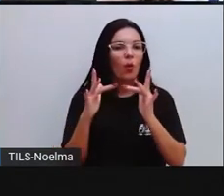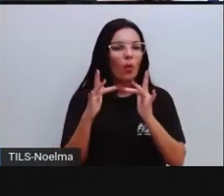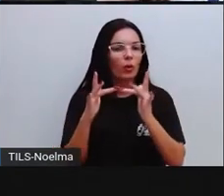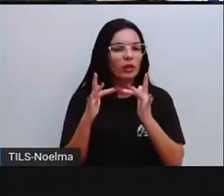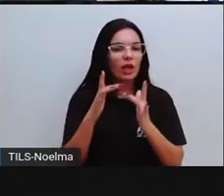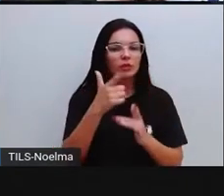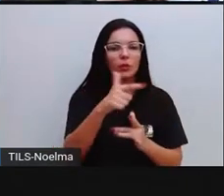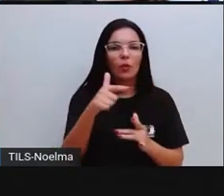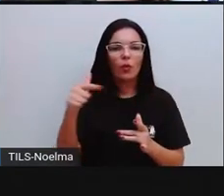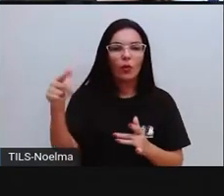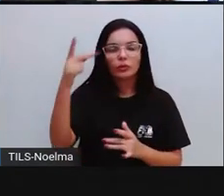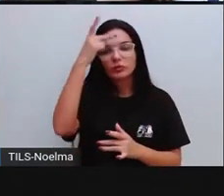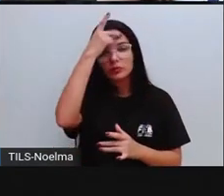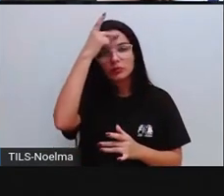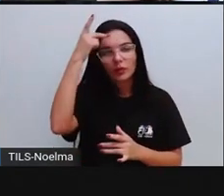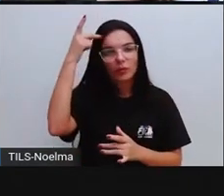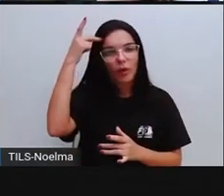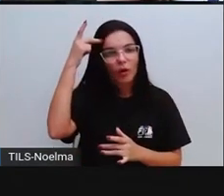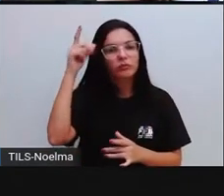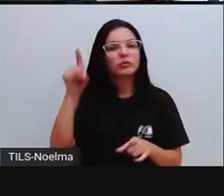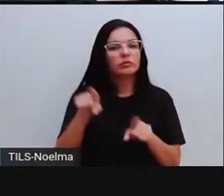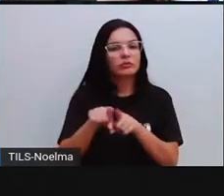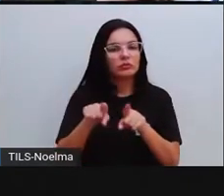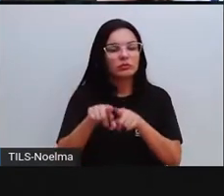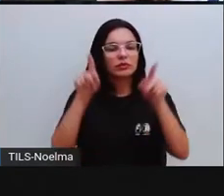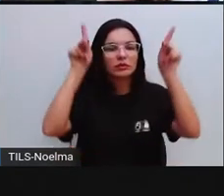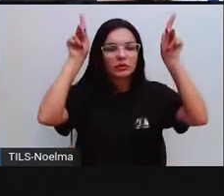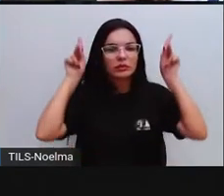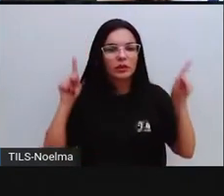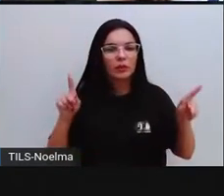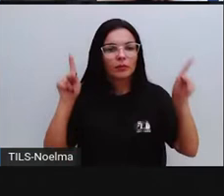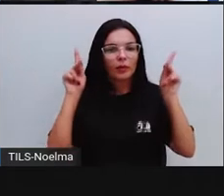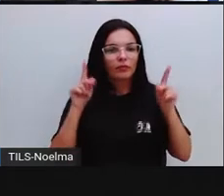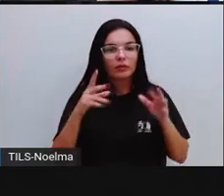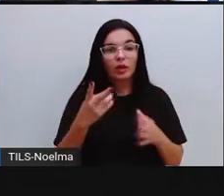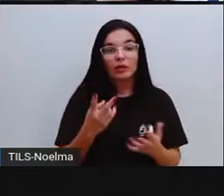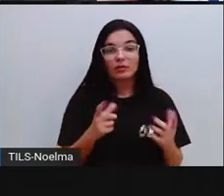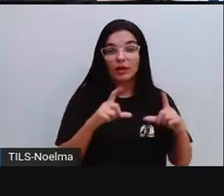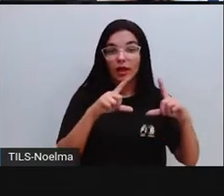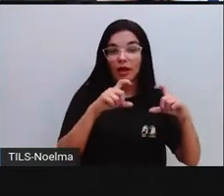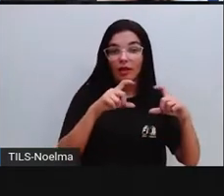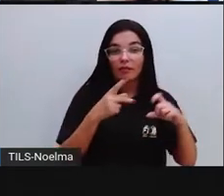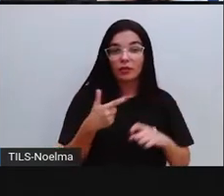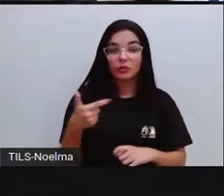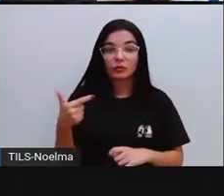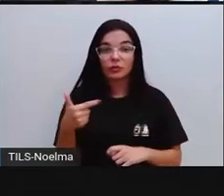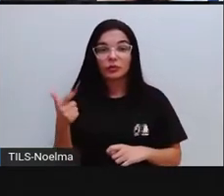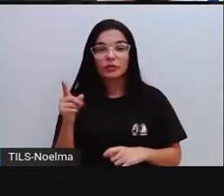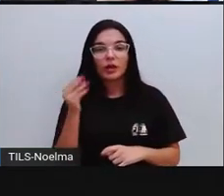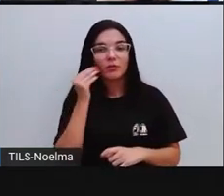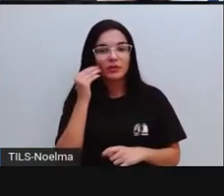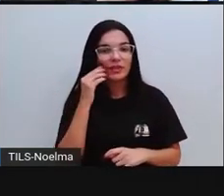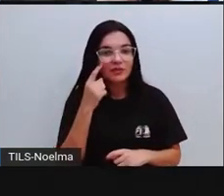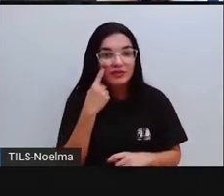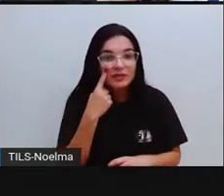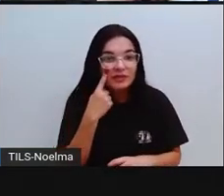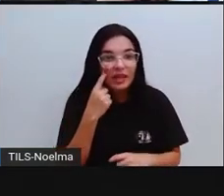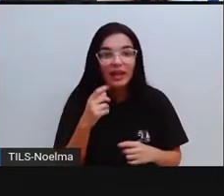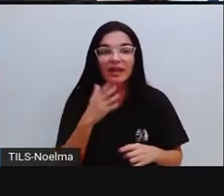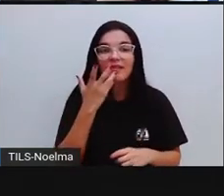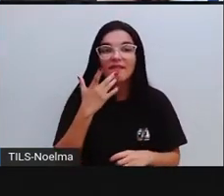outros povos. Por exemplo, nessa segunda imagem, nós conseguimos ver, olha lá, as crianças indígenas nas